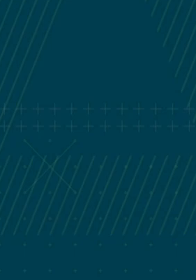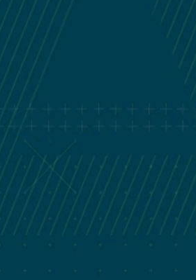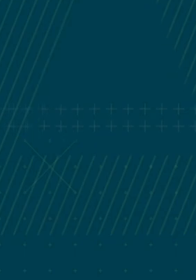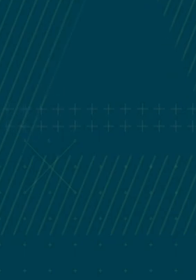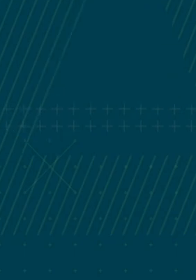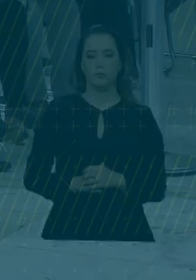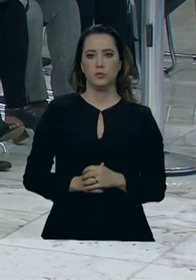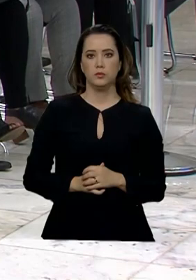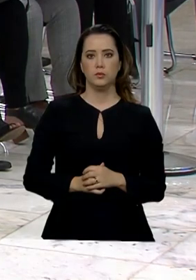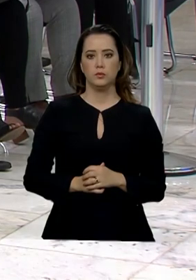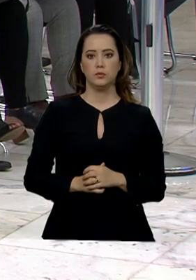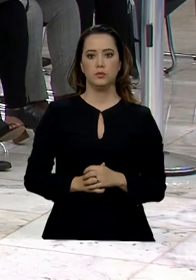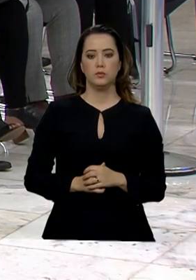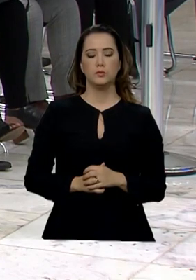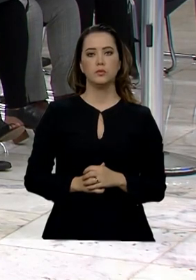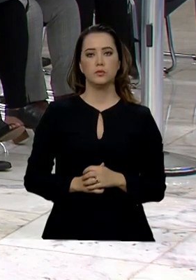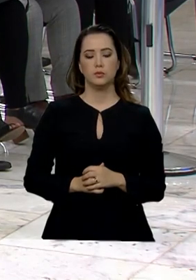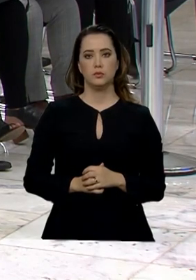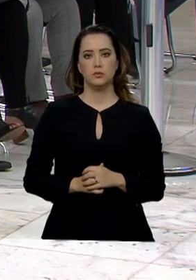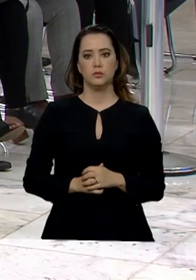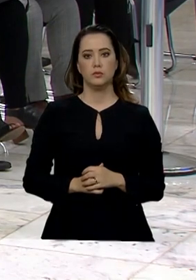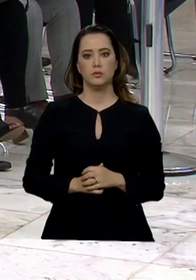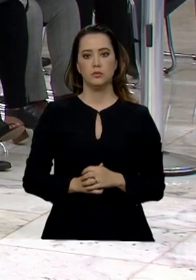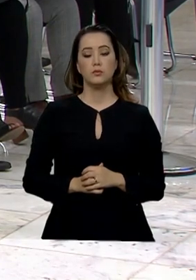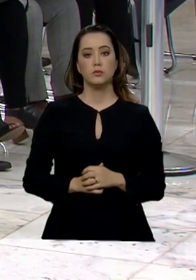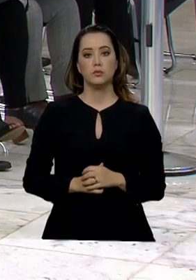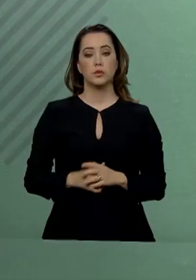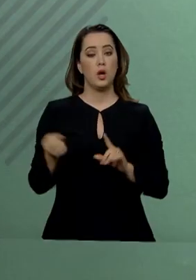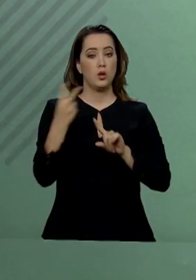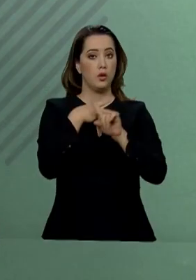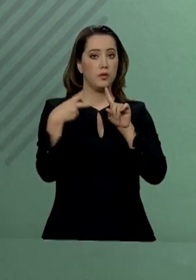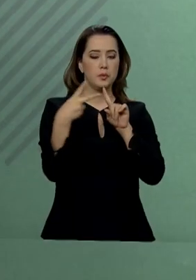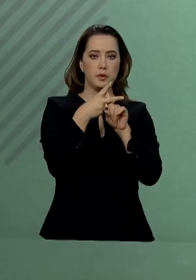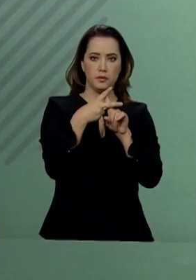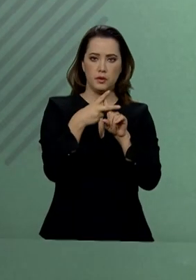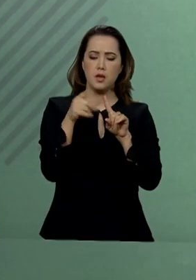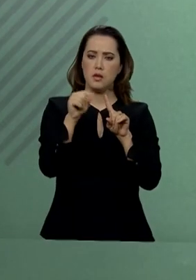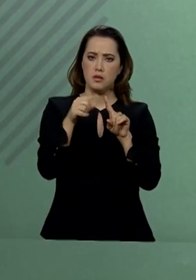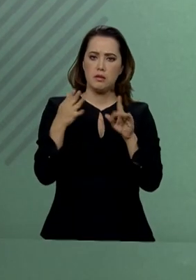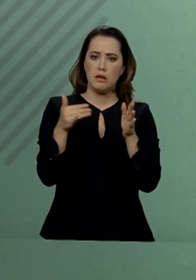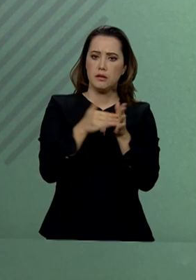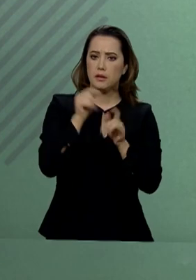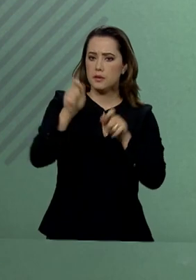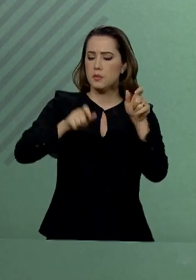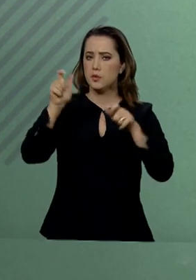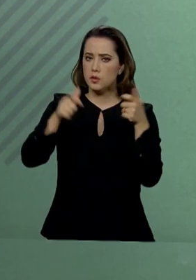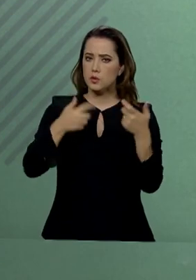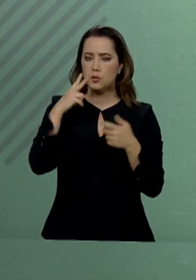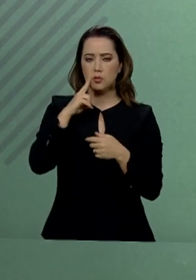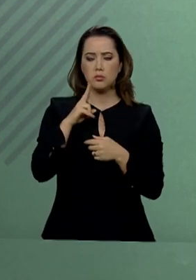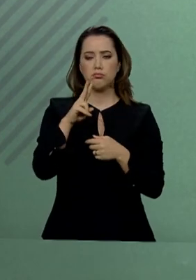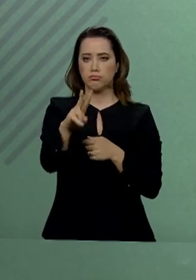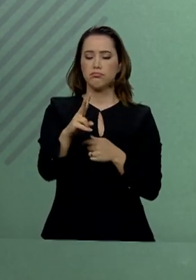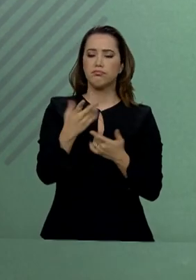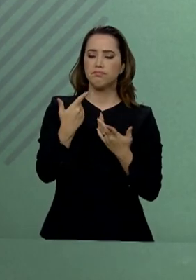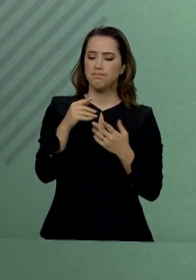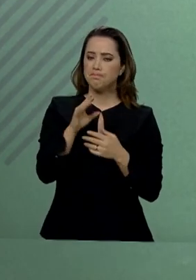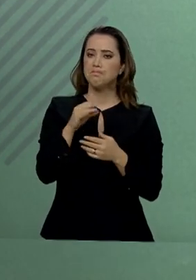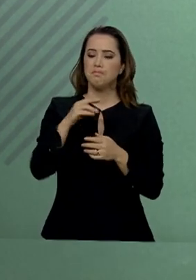A pergunta de um milhão de dólares é a reforma da Previdência, até que o público está considerável, não é?